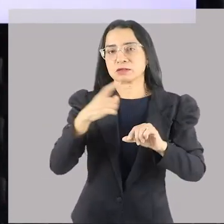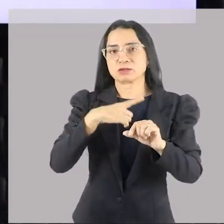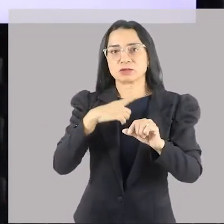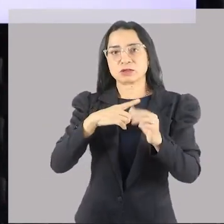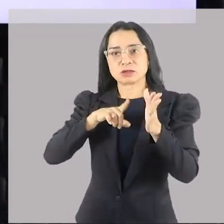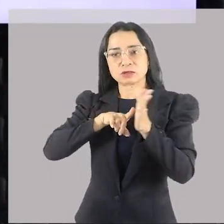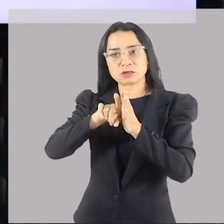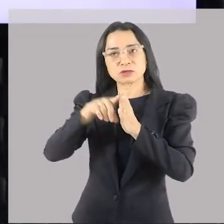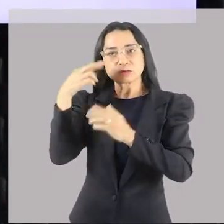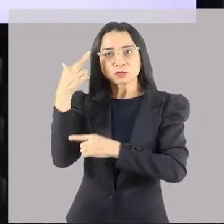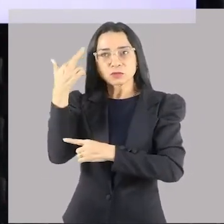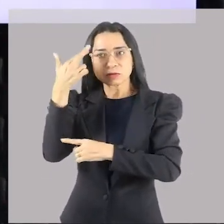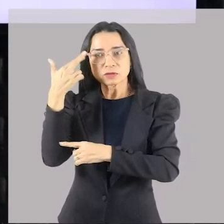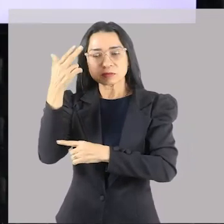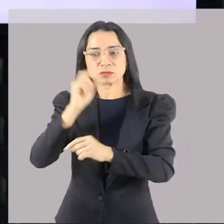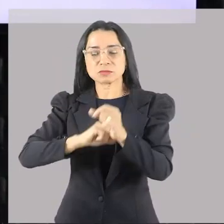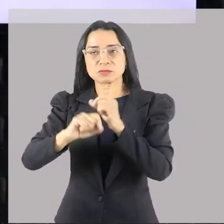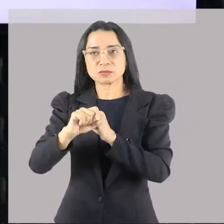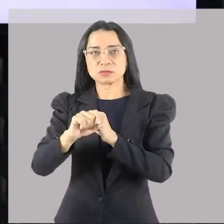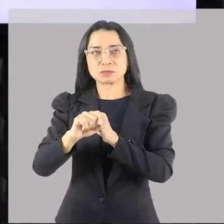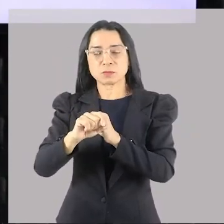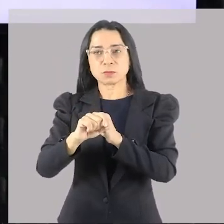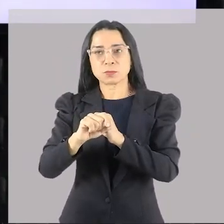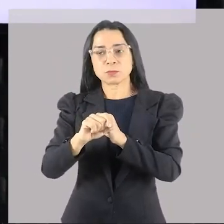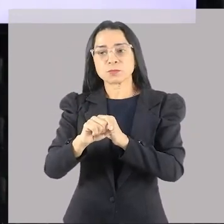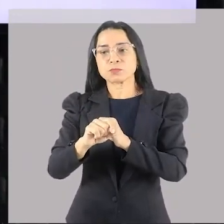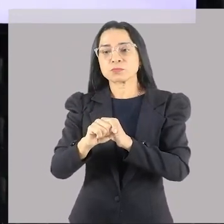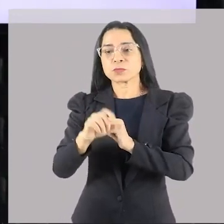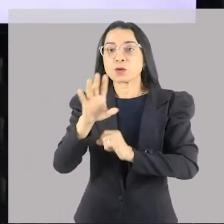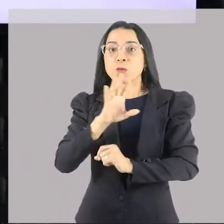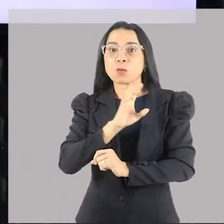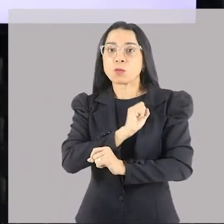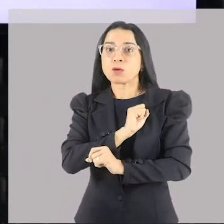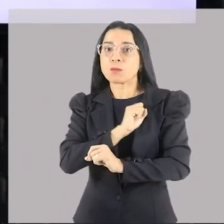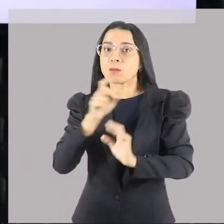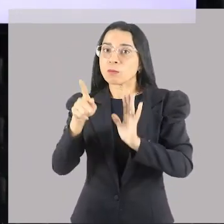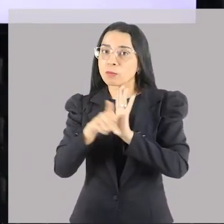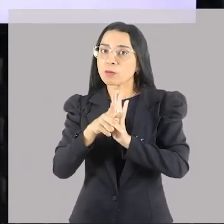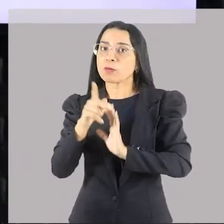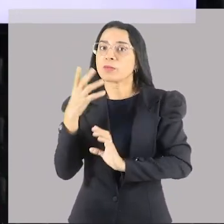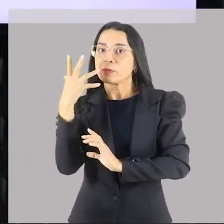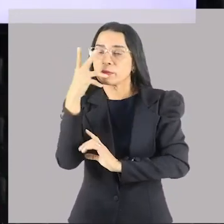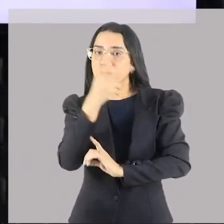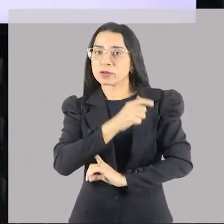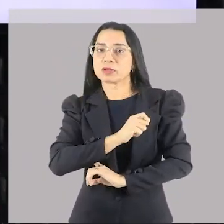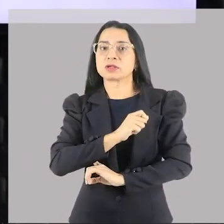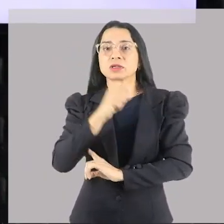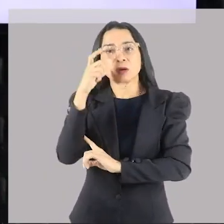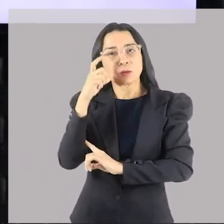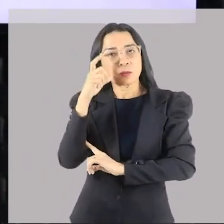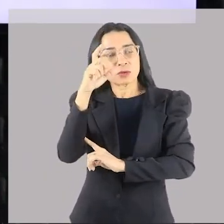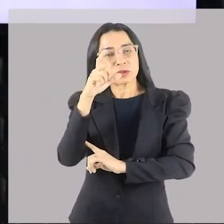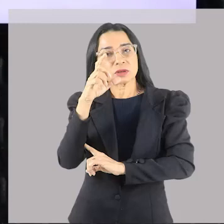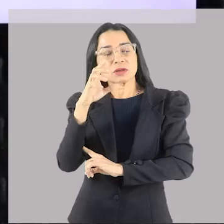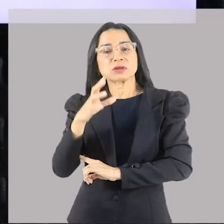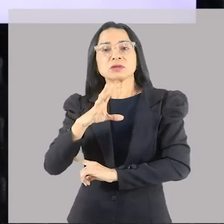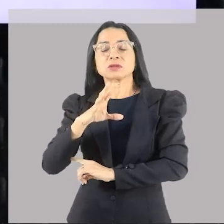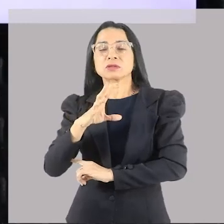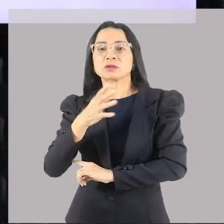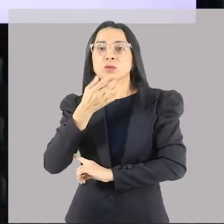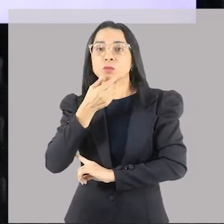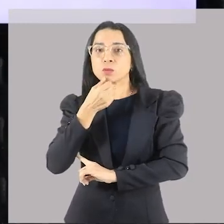questão do racionalismo, eu estou racionalizando isso que eu falo para vocês, o amor pela beleza, o interesse pelo homem e a